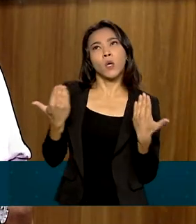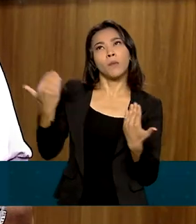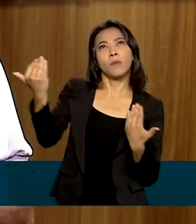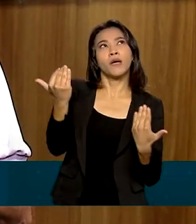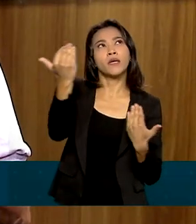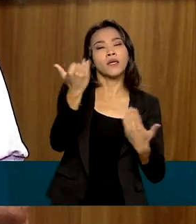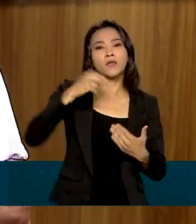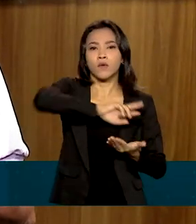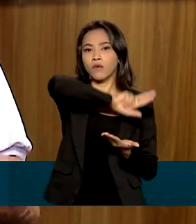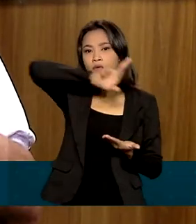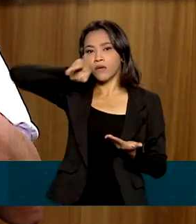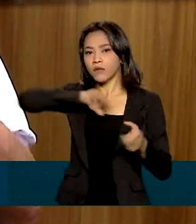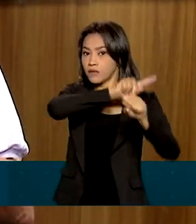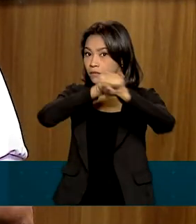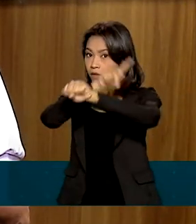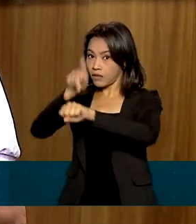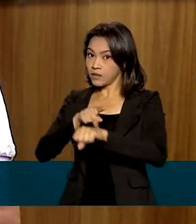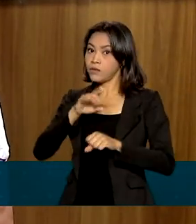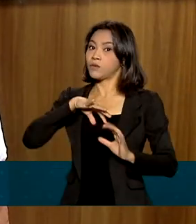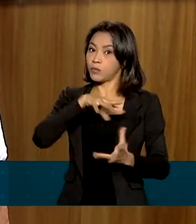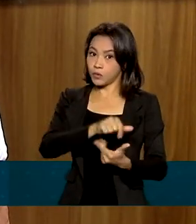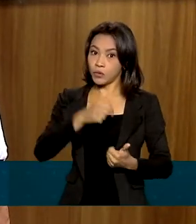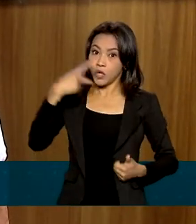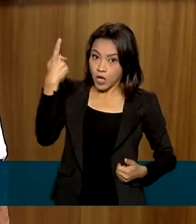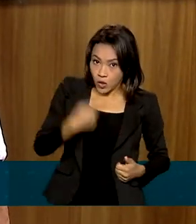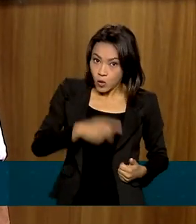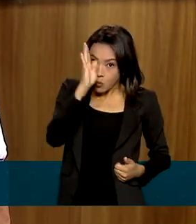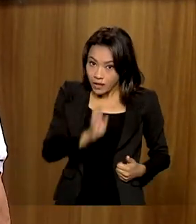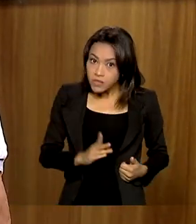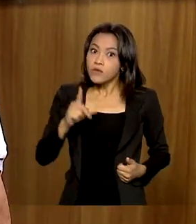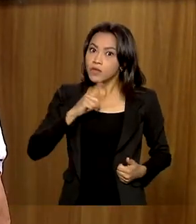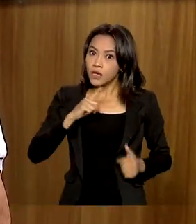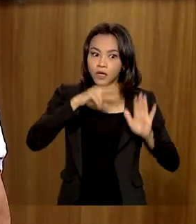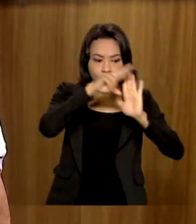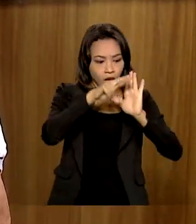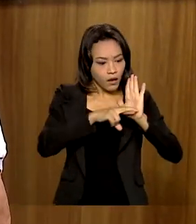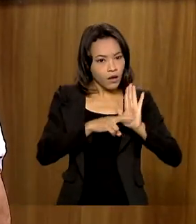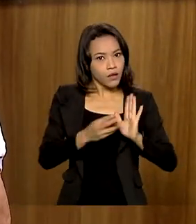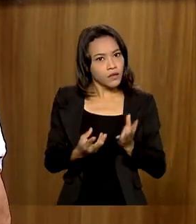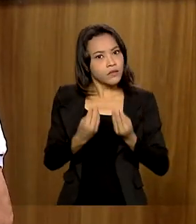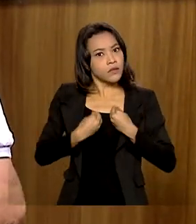do mundo, a gente percebe que nós estamos com um protocolo que dá muita segurança e muita tranquilidade.